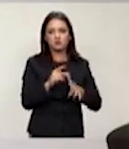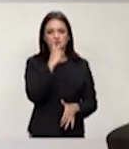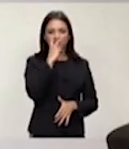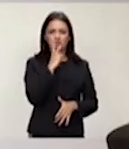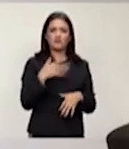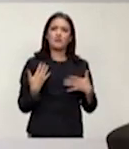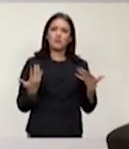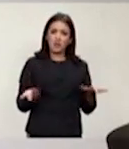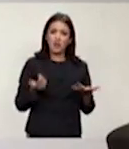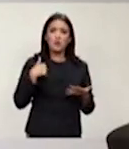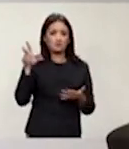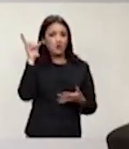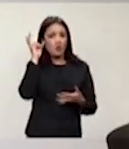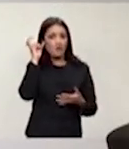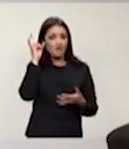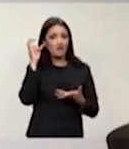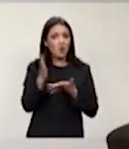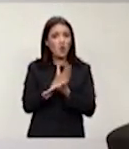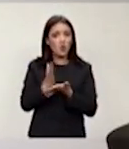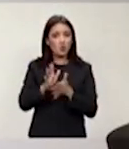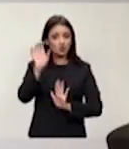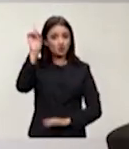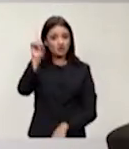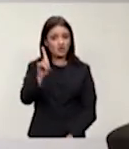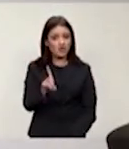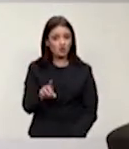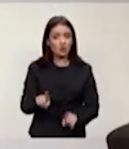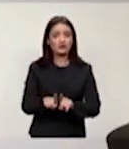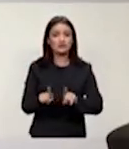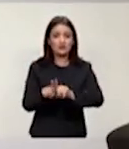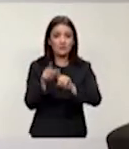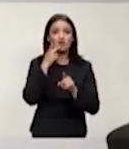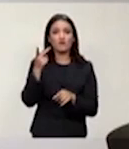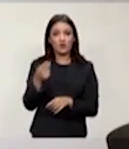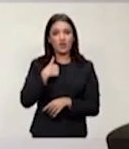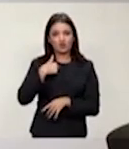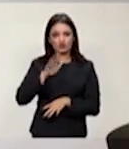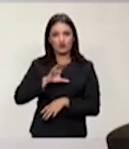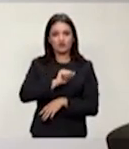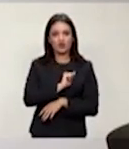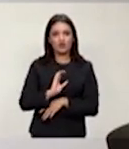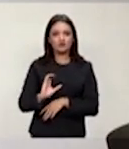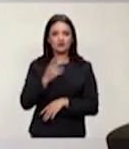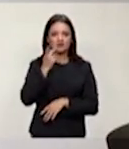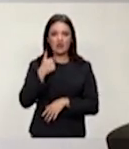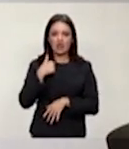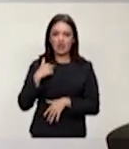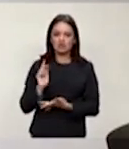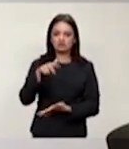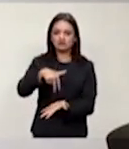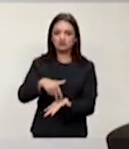E ouvi, inclusive, de alguns diretores ainda como adolescente que a minha presença ali